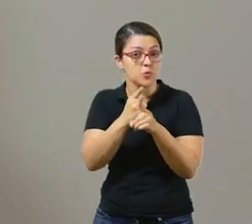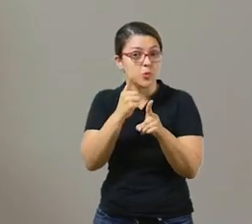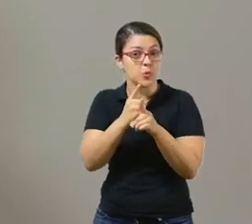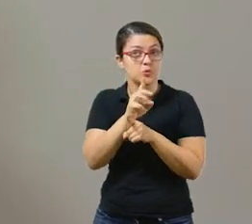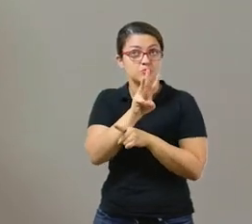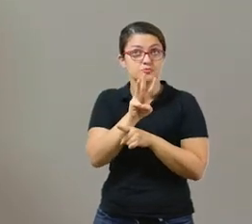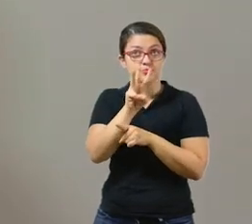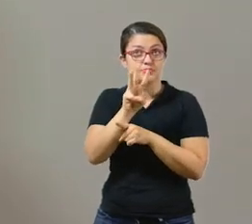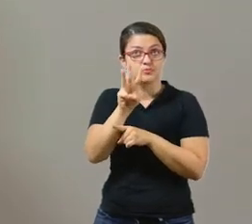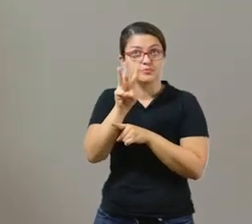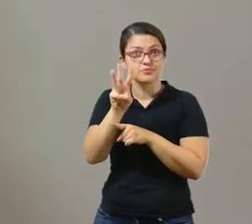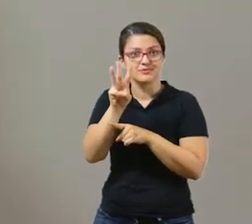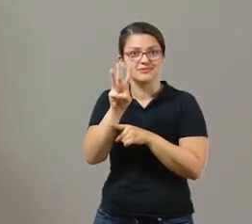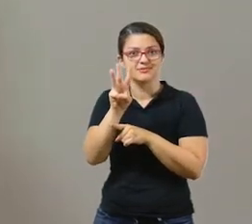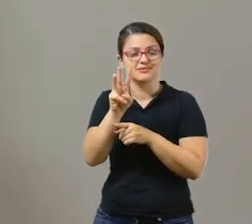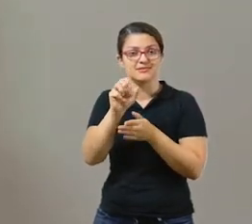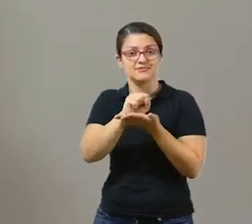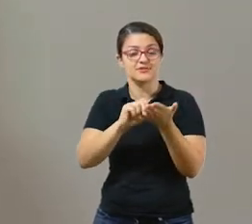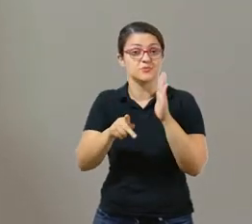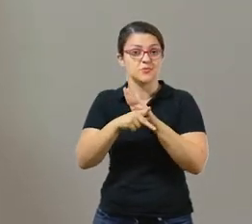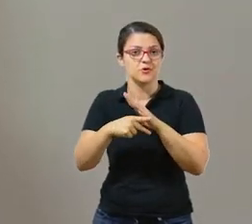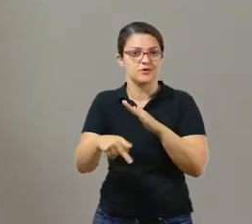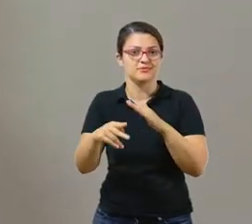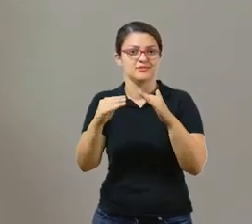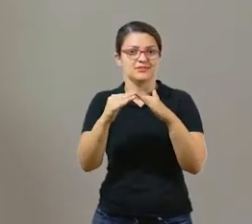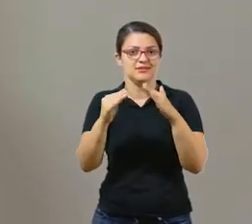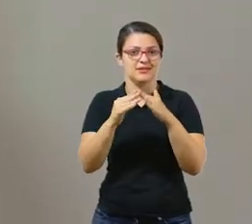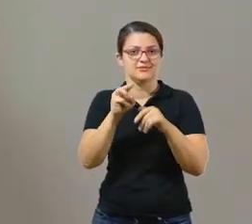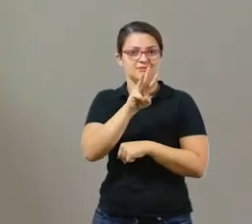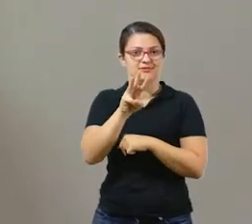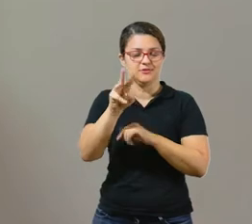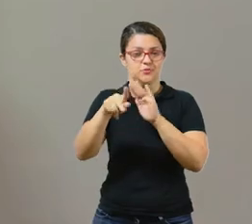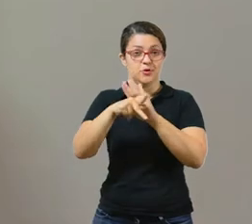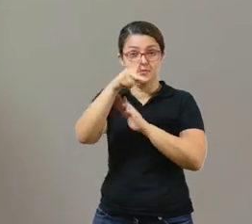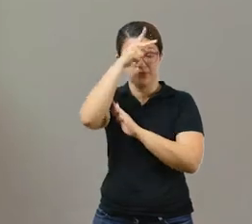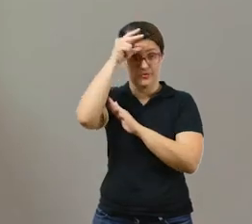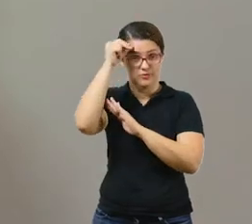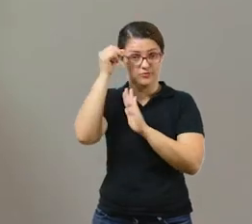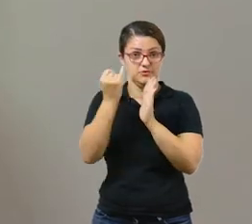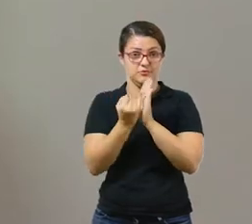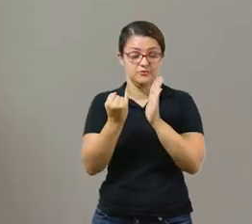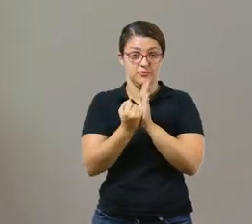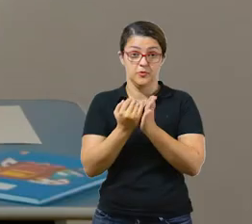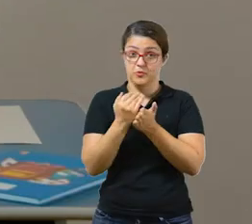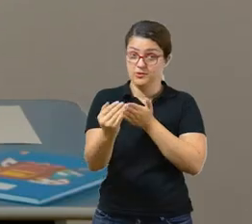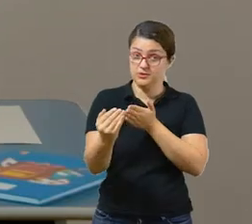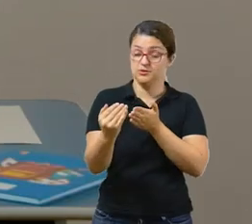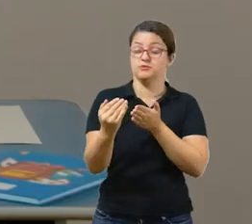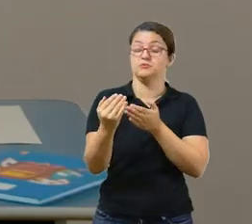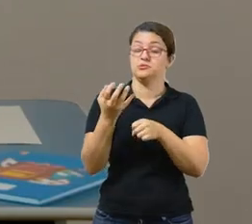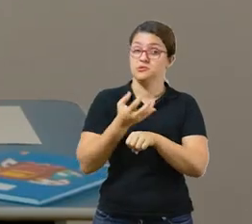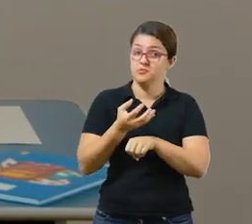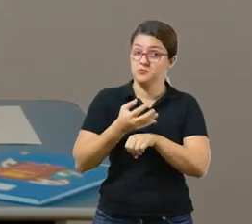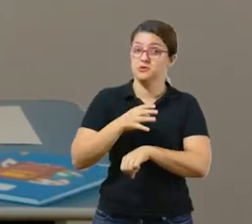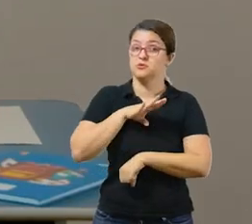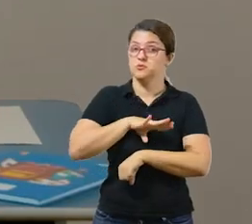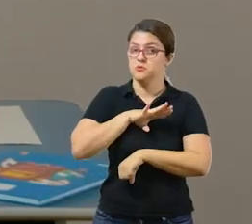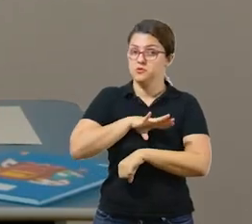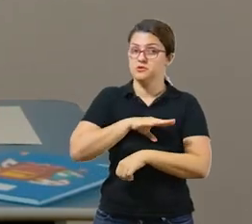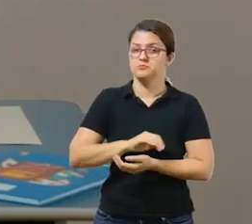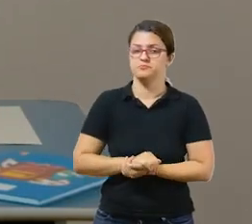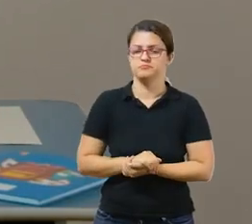link lição de casa no site da Prefeitura de Itapevi. Então, começando pela língua portuguesa, os dois termos